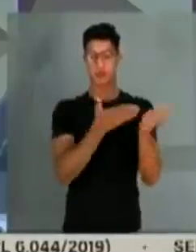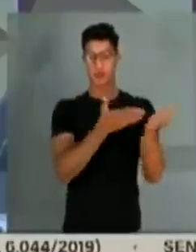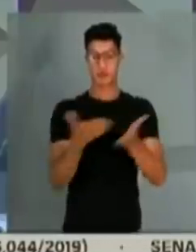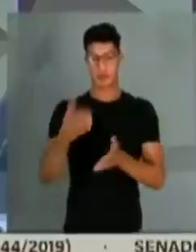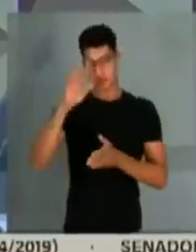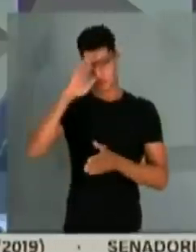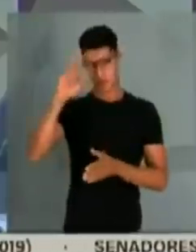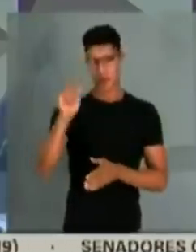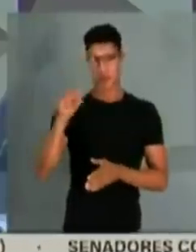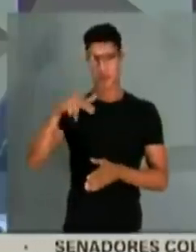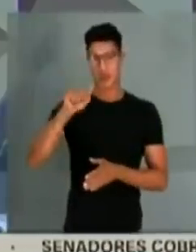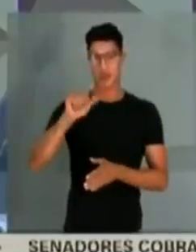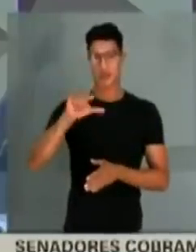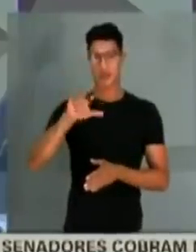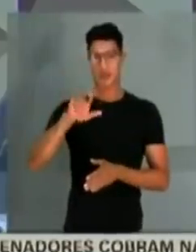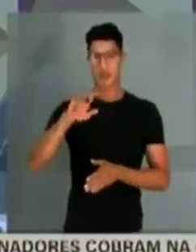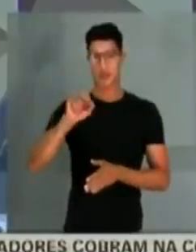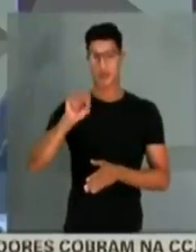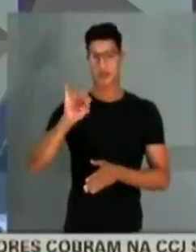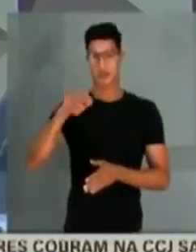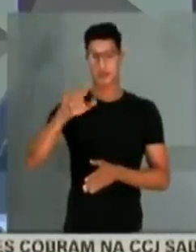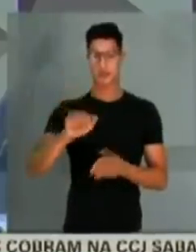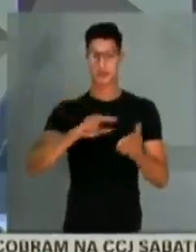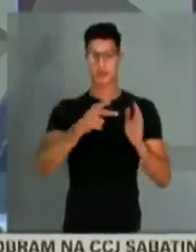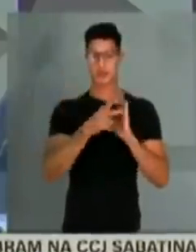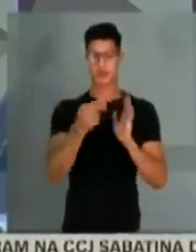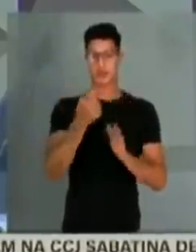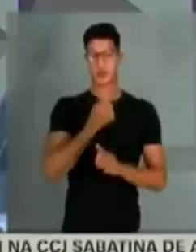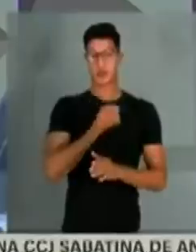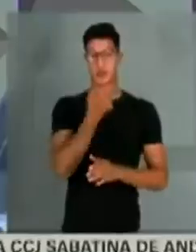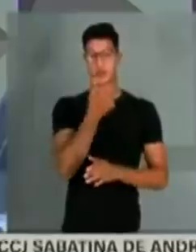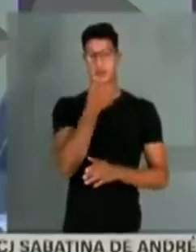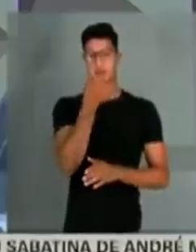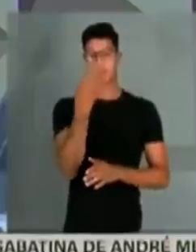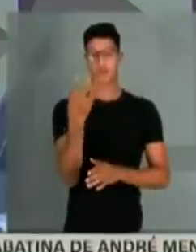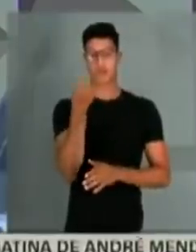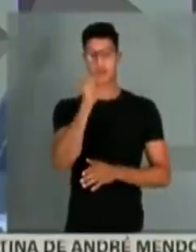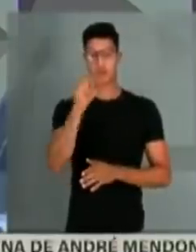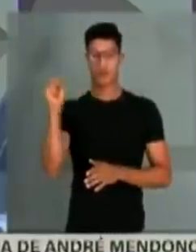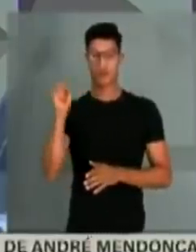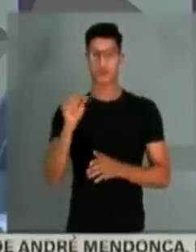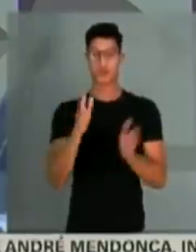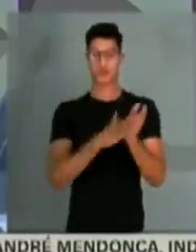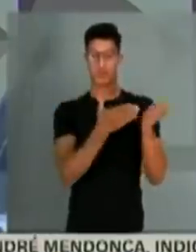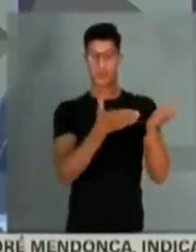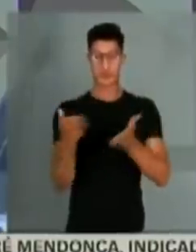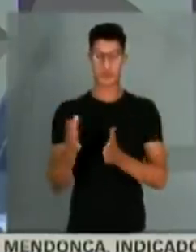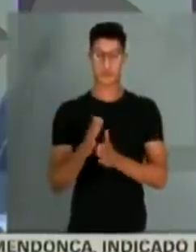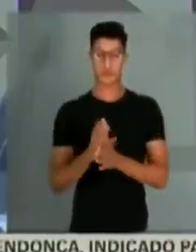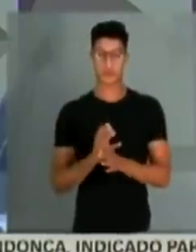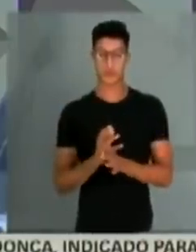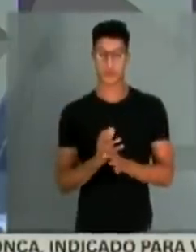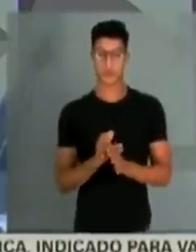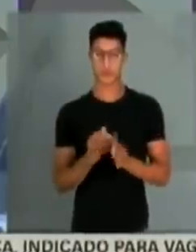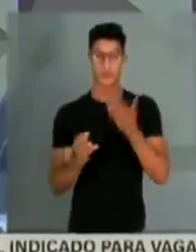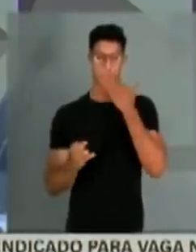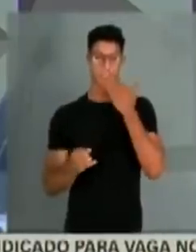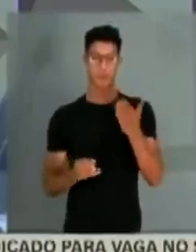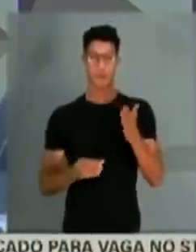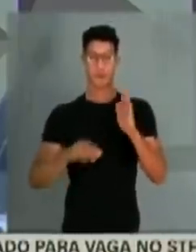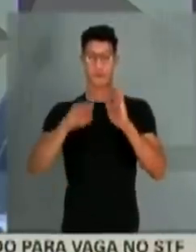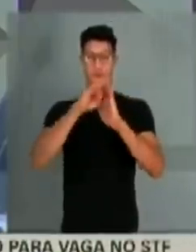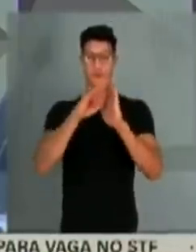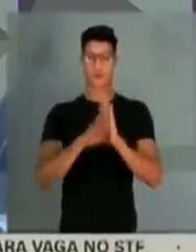da senhora Ana Cristina Bolsonaro, requerimento número 1488. De convocação? De convocação. Eu vou pedir que seja